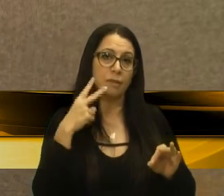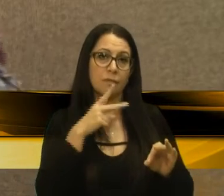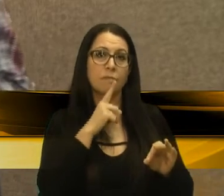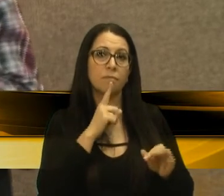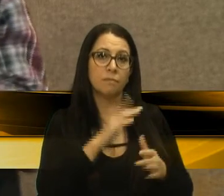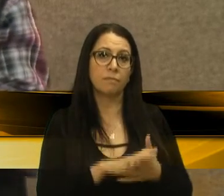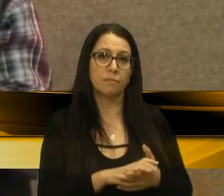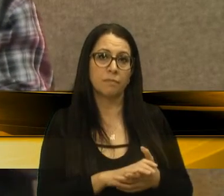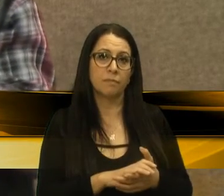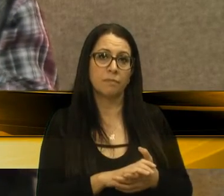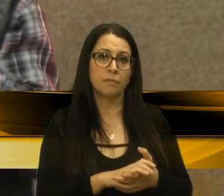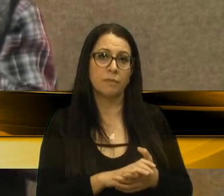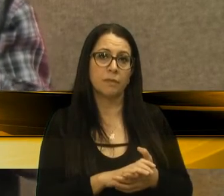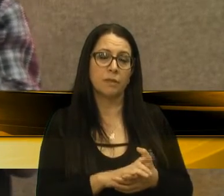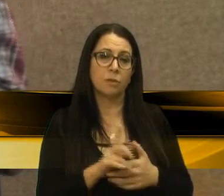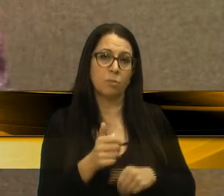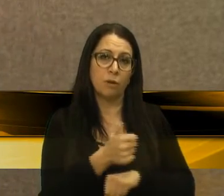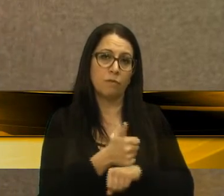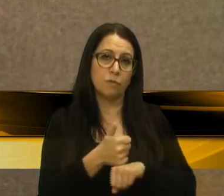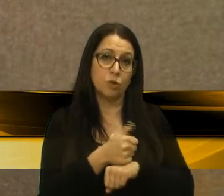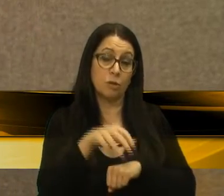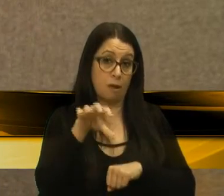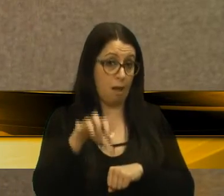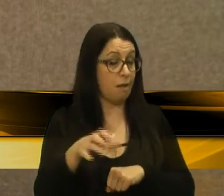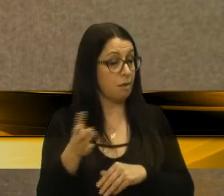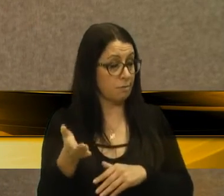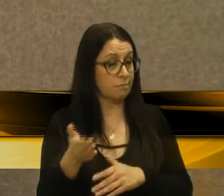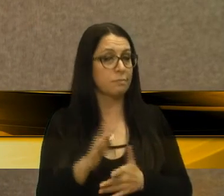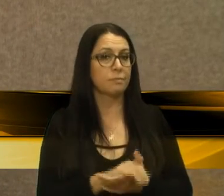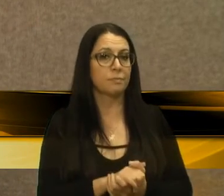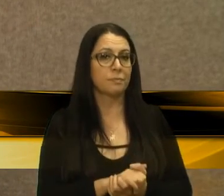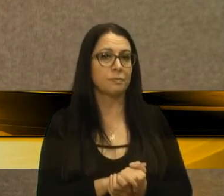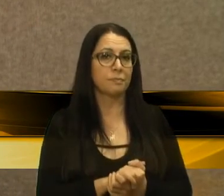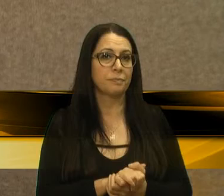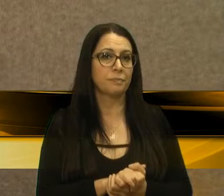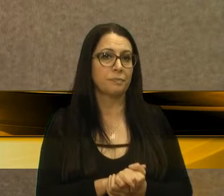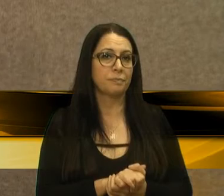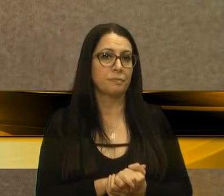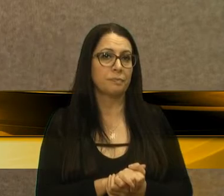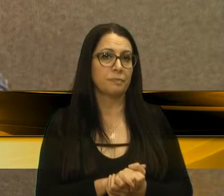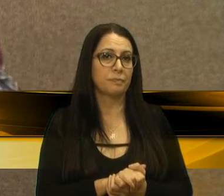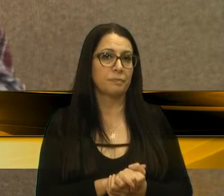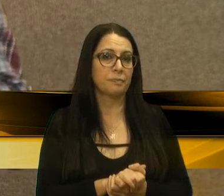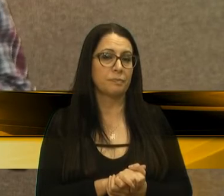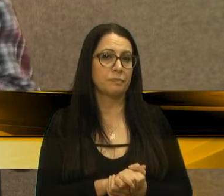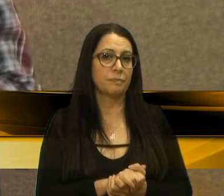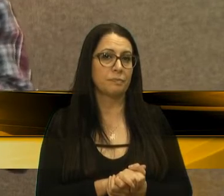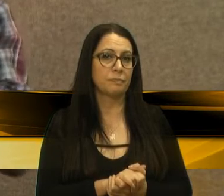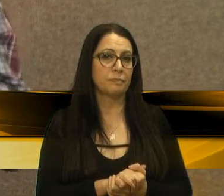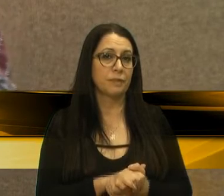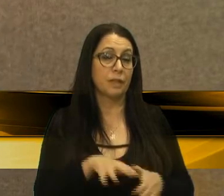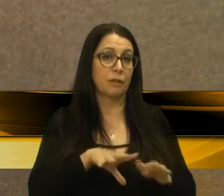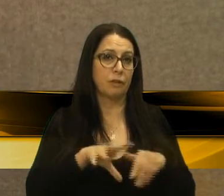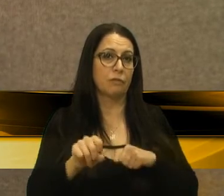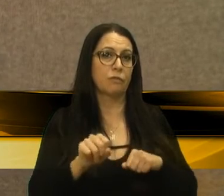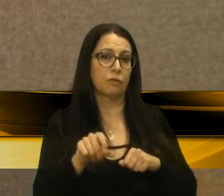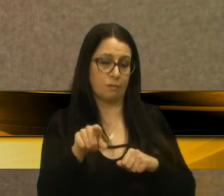profissional da área, o senhor é formado